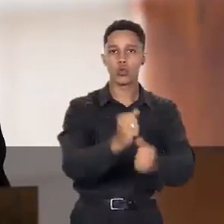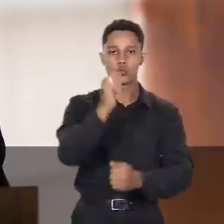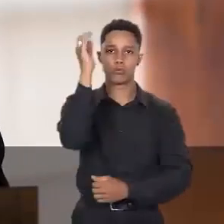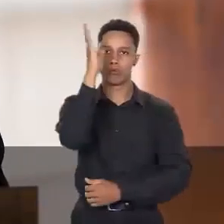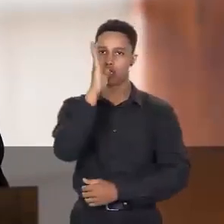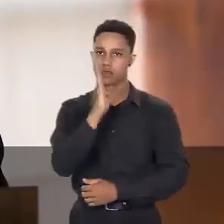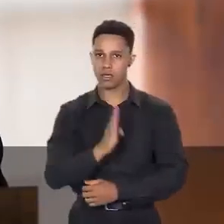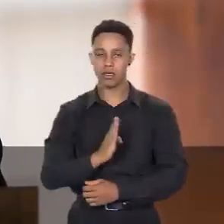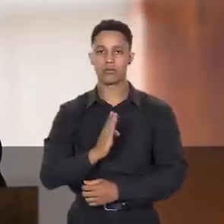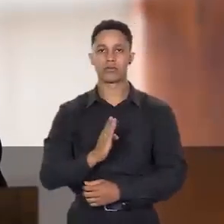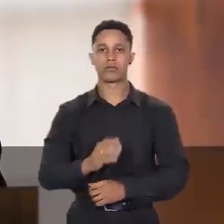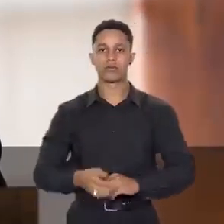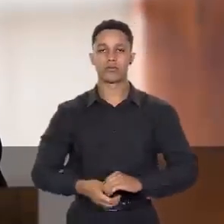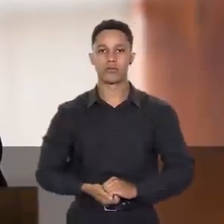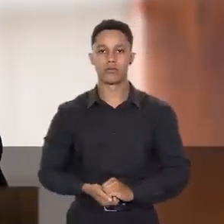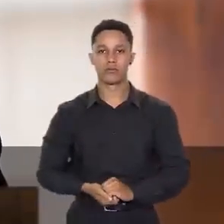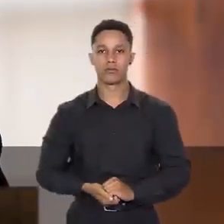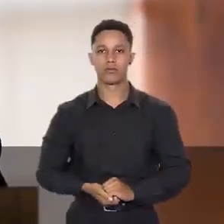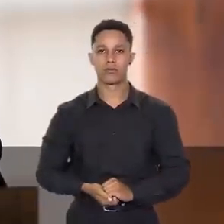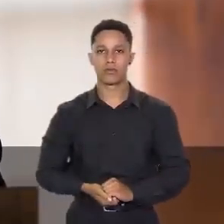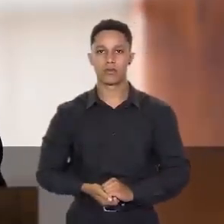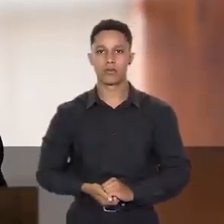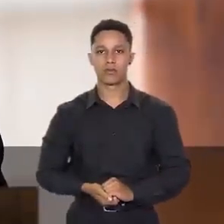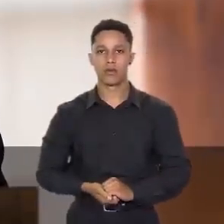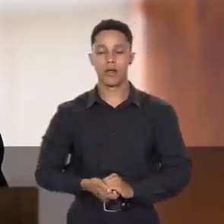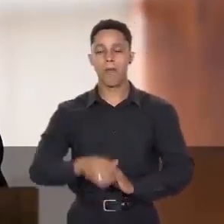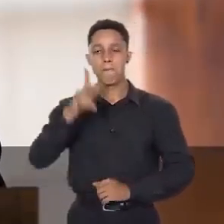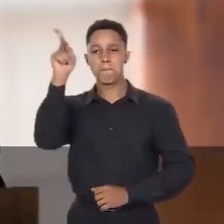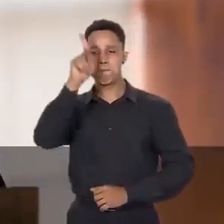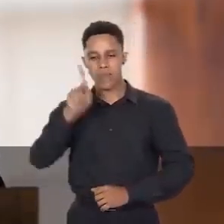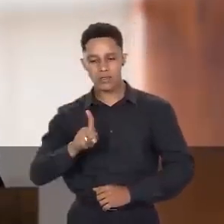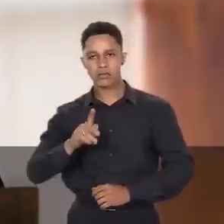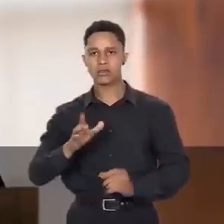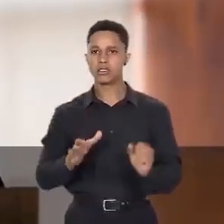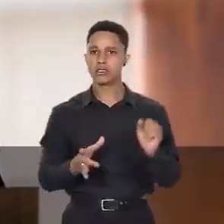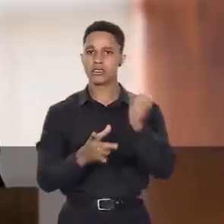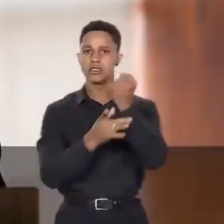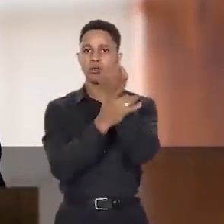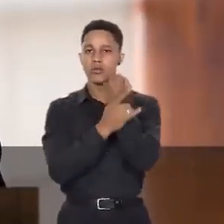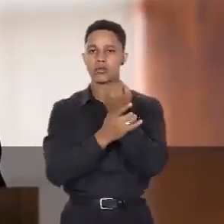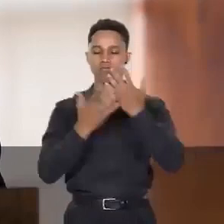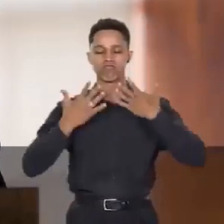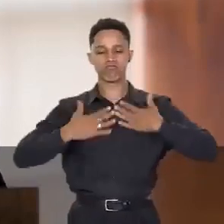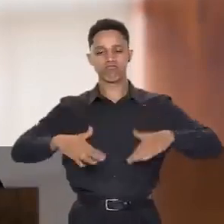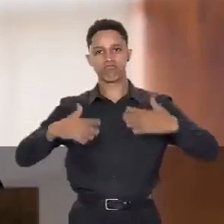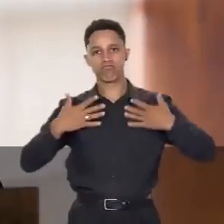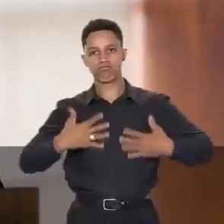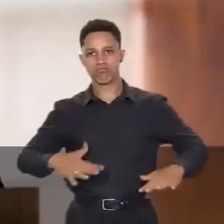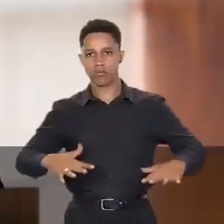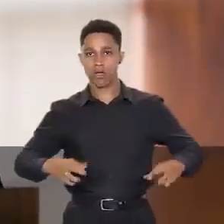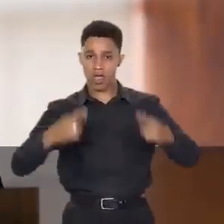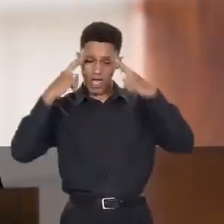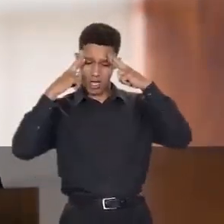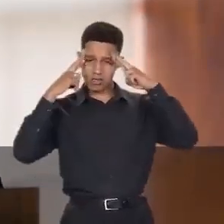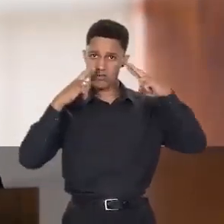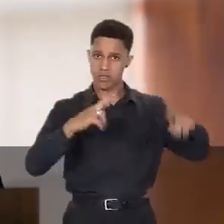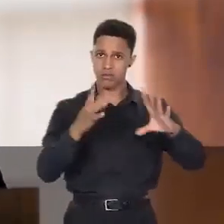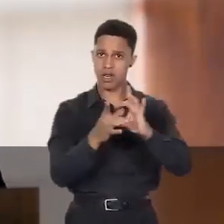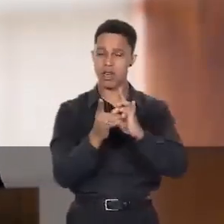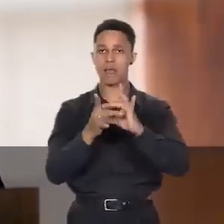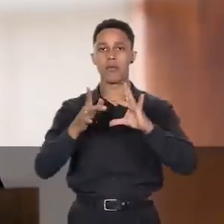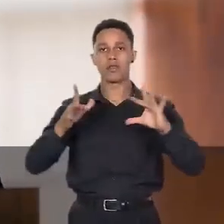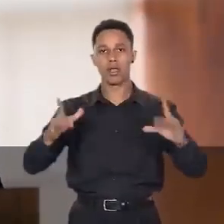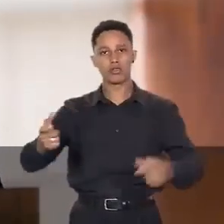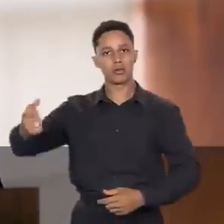os brasileiros e brasileiras, com paz, segurança e harmonia, respeito e liberdade,